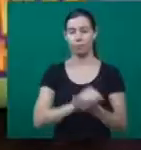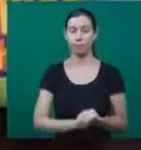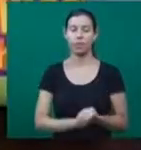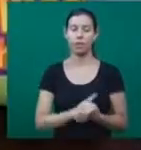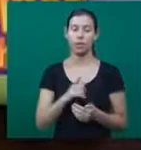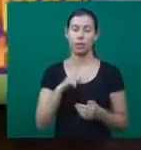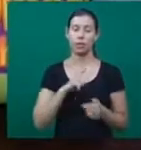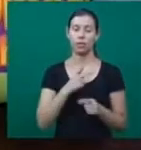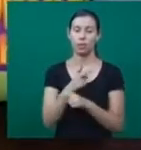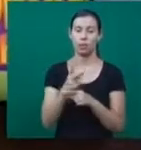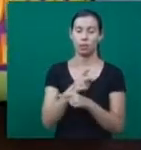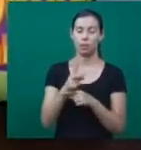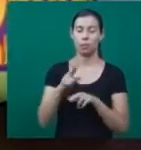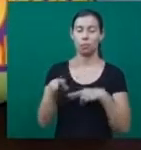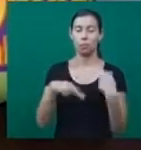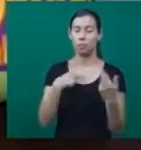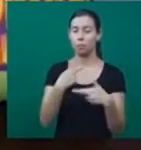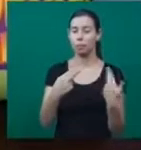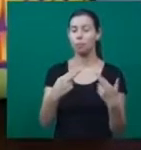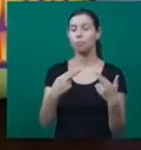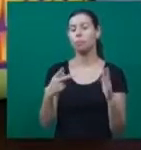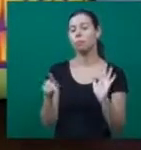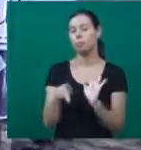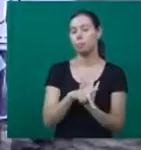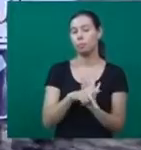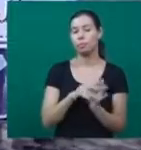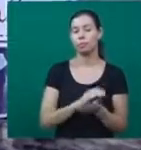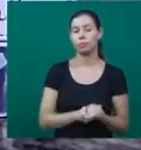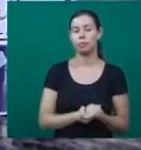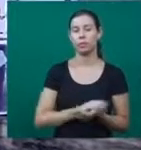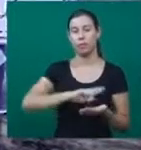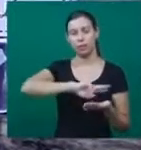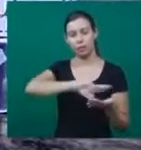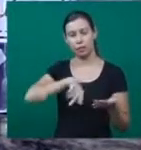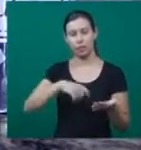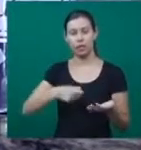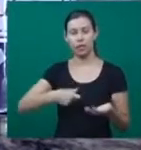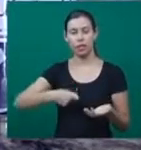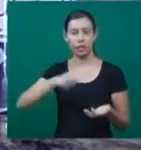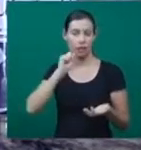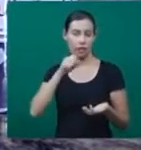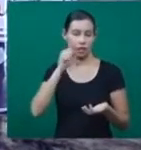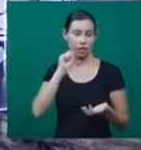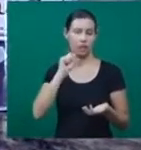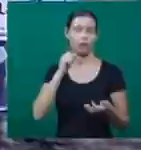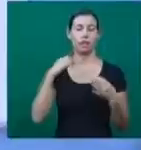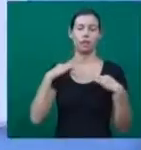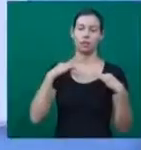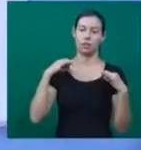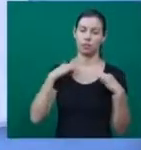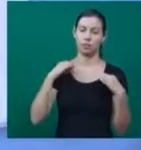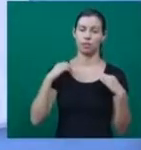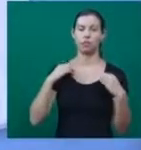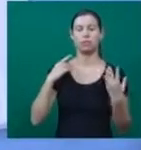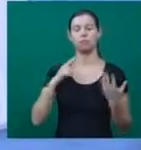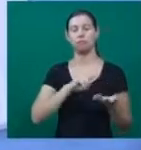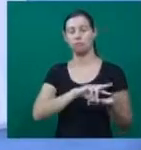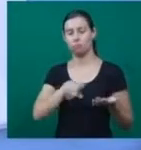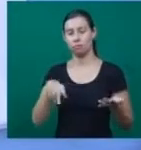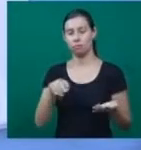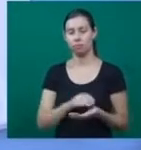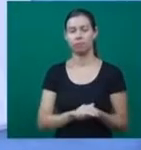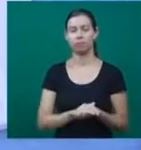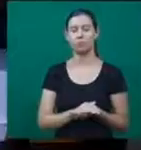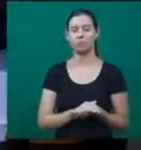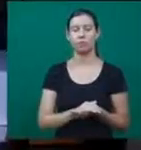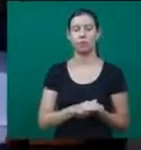exemplo, a procura de presentes personalizados é grande. A variedade de presentes vai longe. De canecas até camisetas, tem de